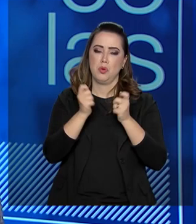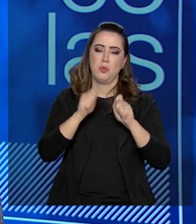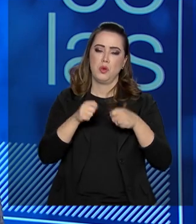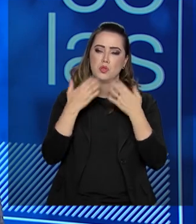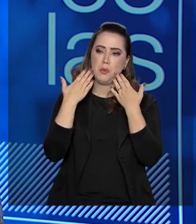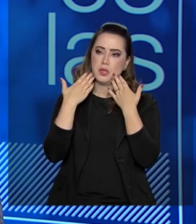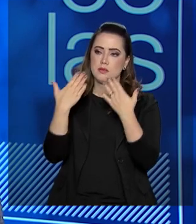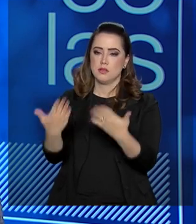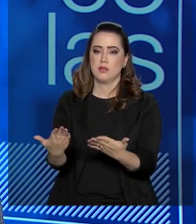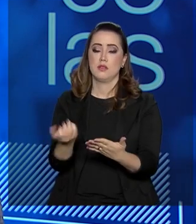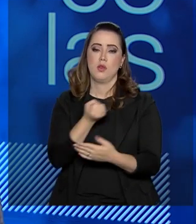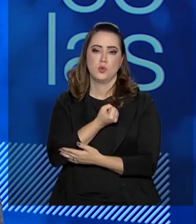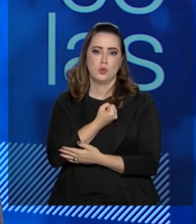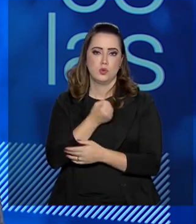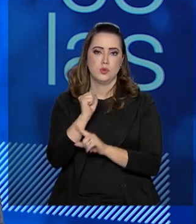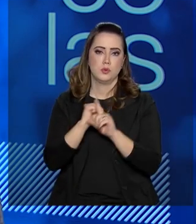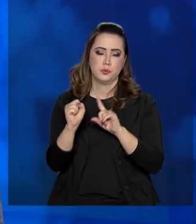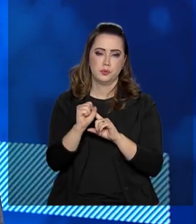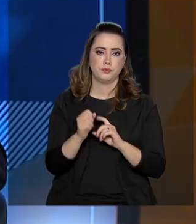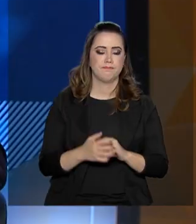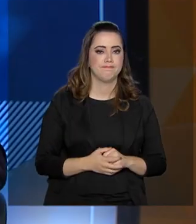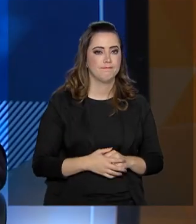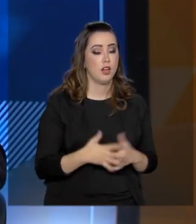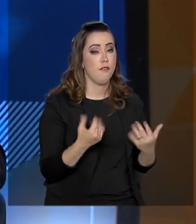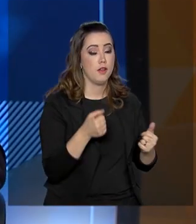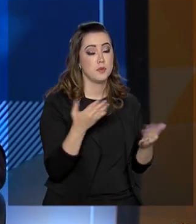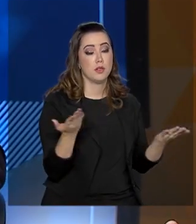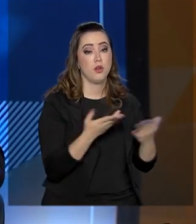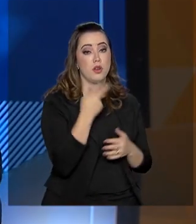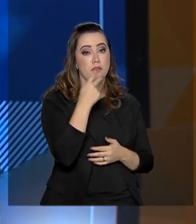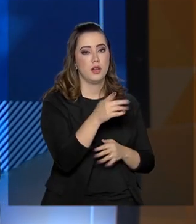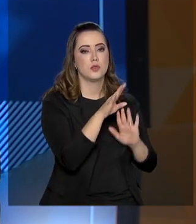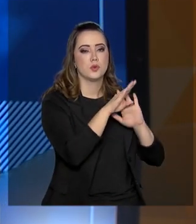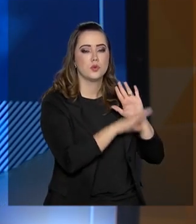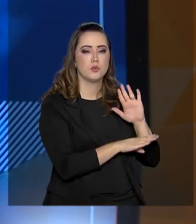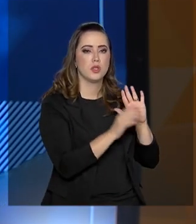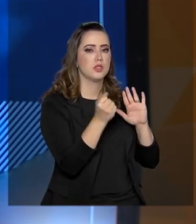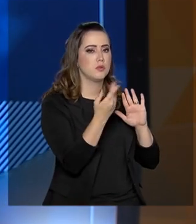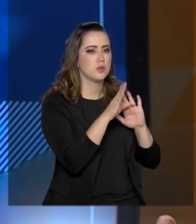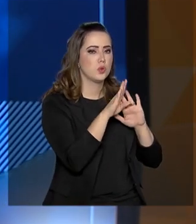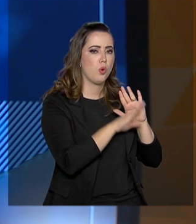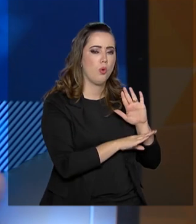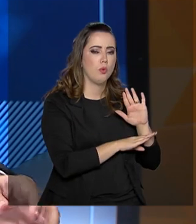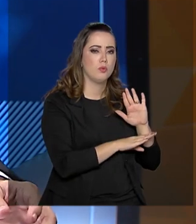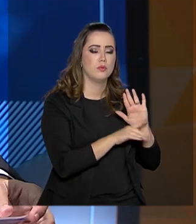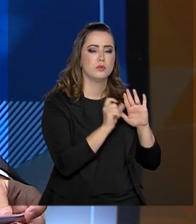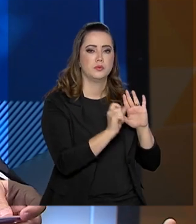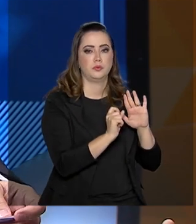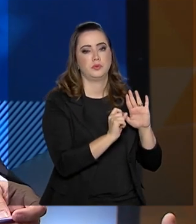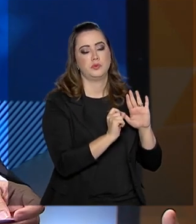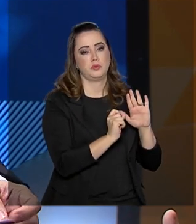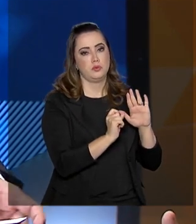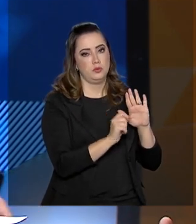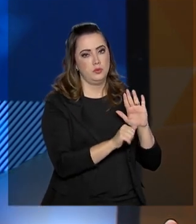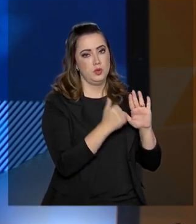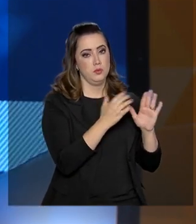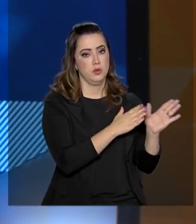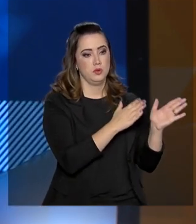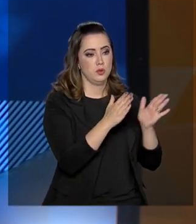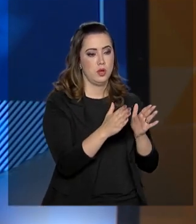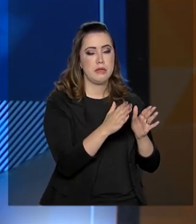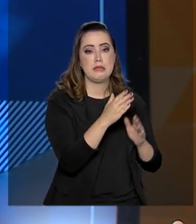prestar as contas da sociedade brasileira. Agora vamos falar um pouquinho dos programas ou projetos, como o senhor disse no primeiro bloco. São